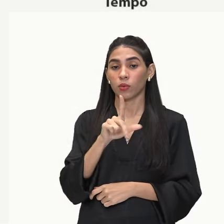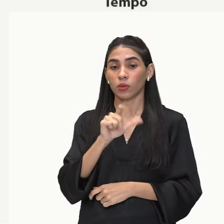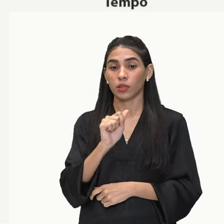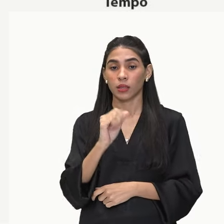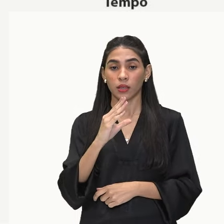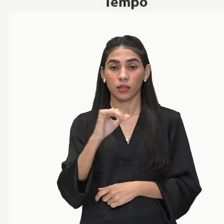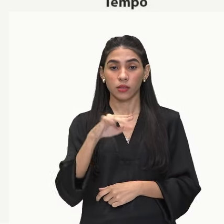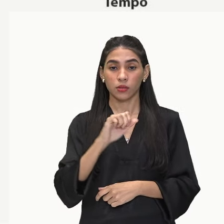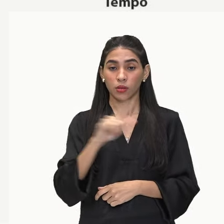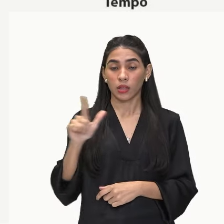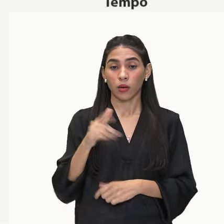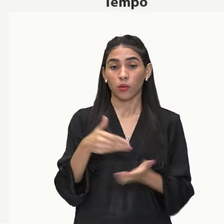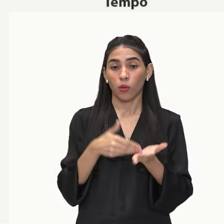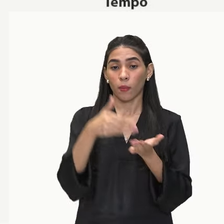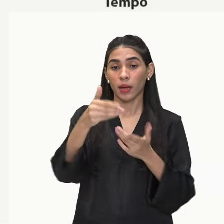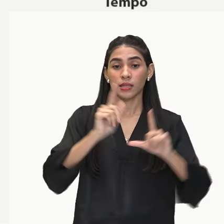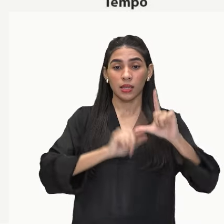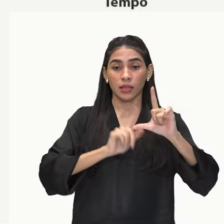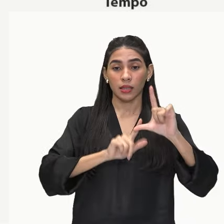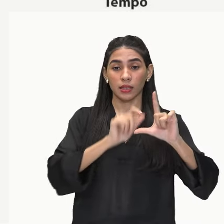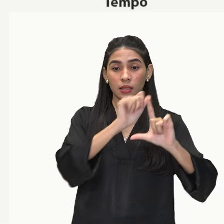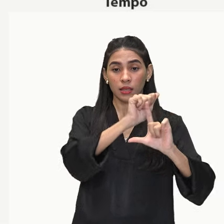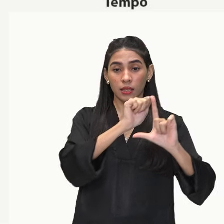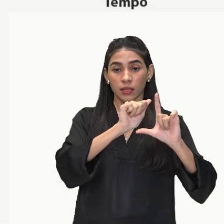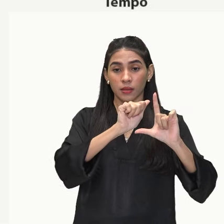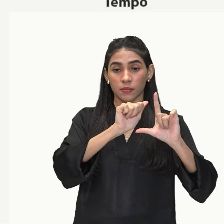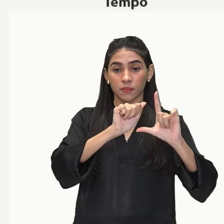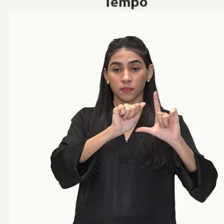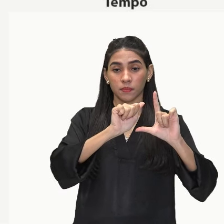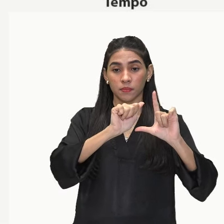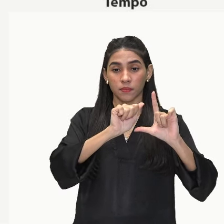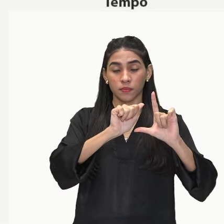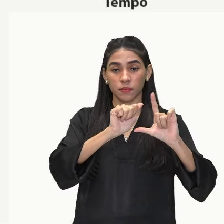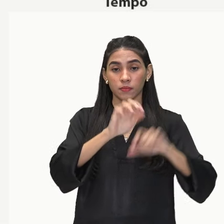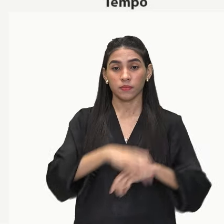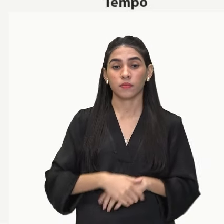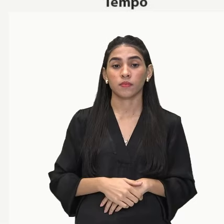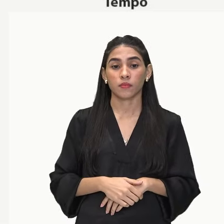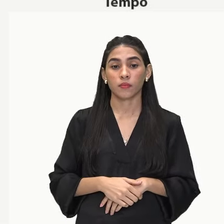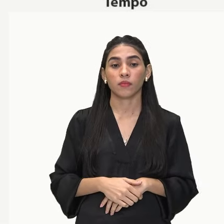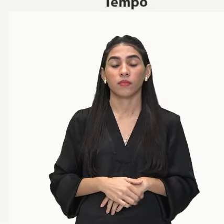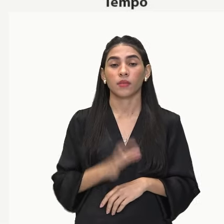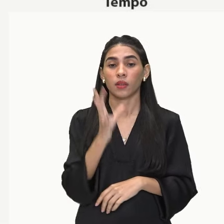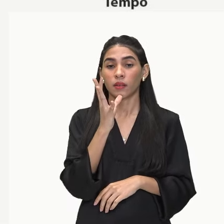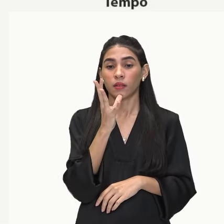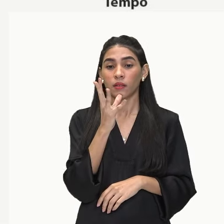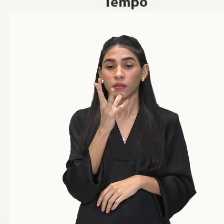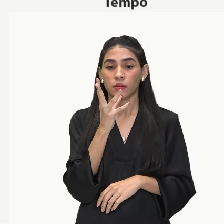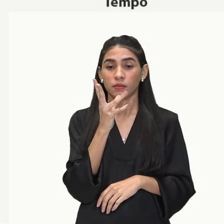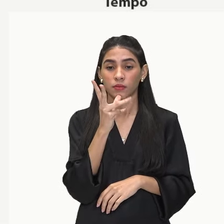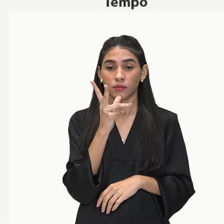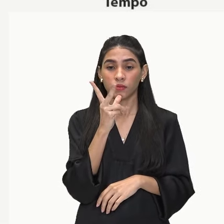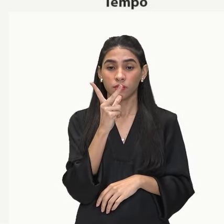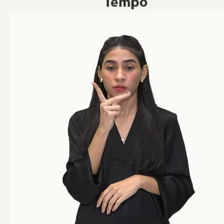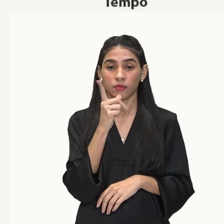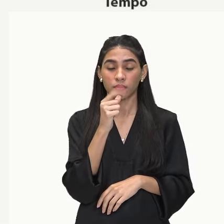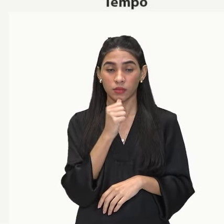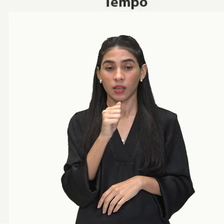fase A. Olha só o que é a fase A. É o crescimento lento, é uma fase de